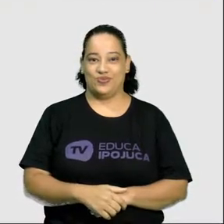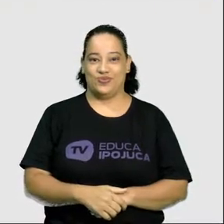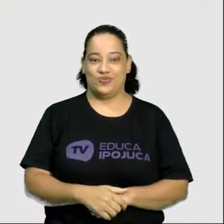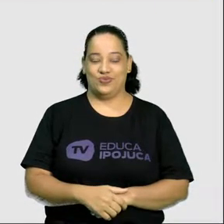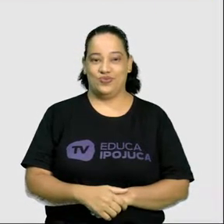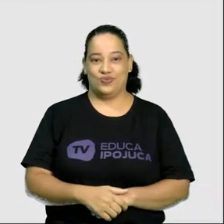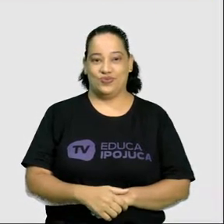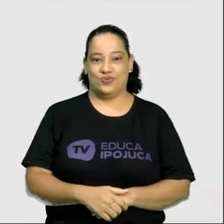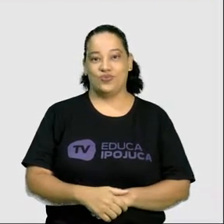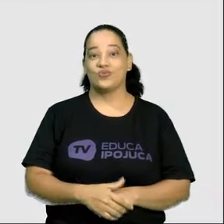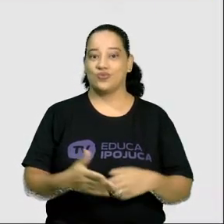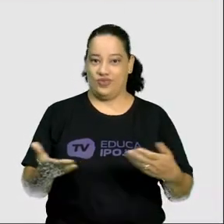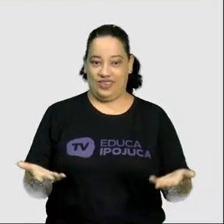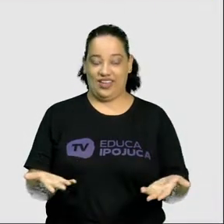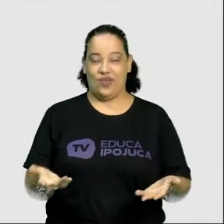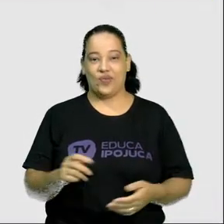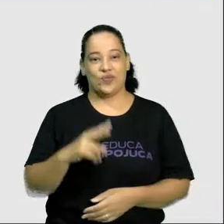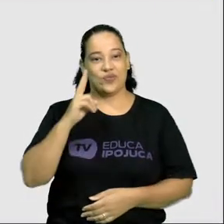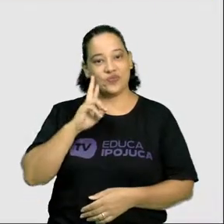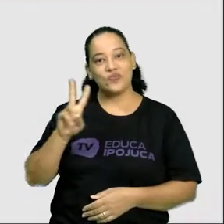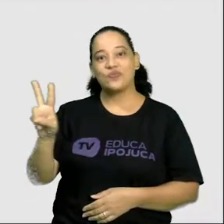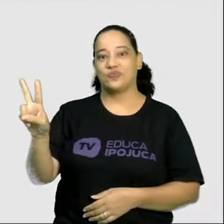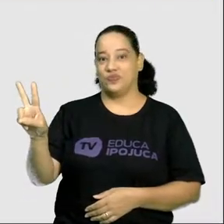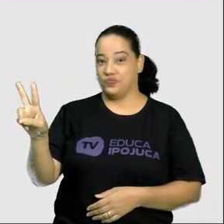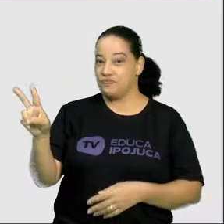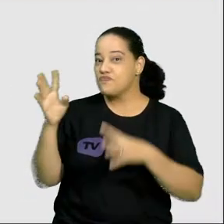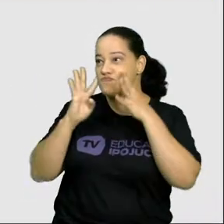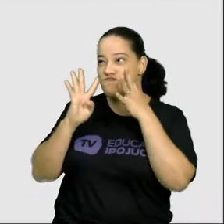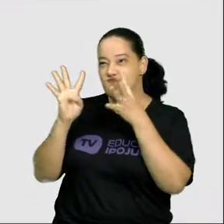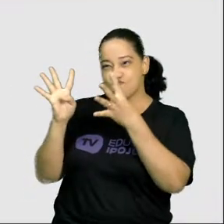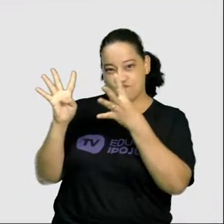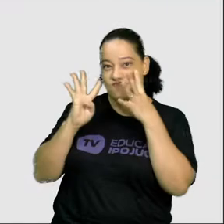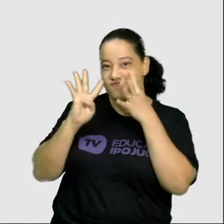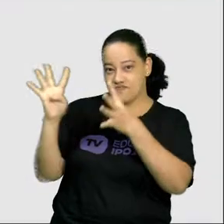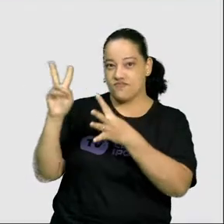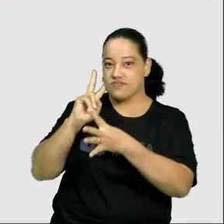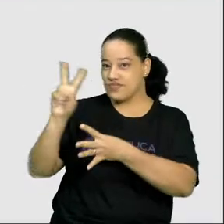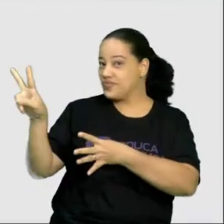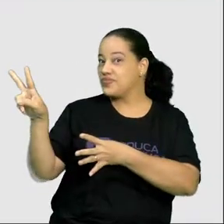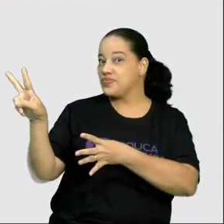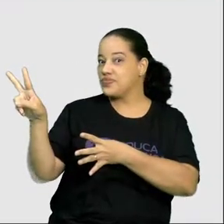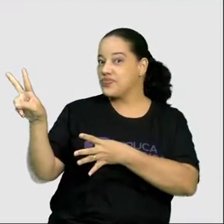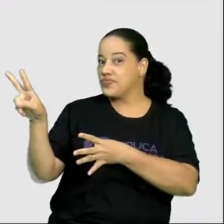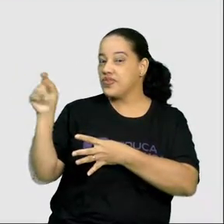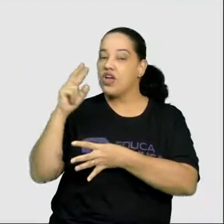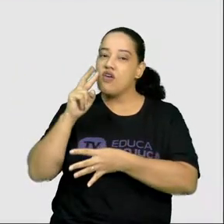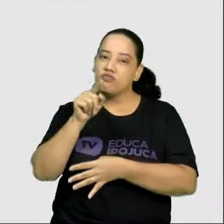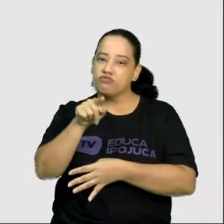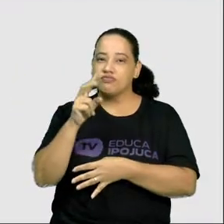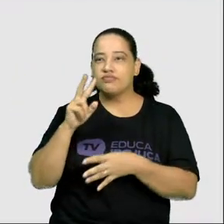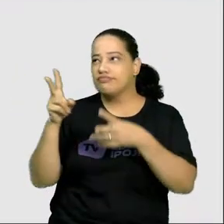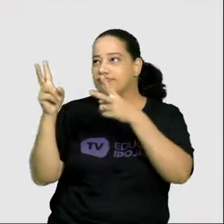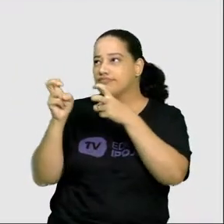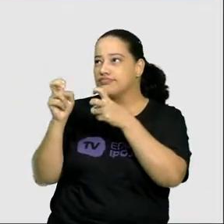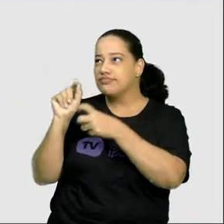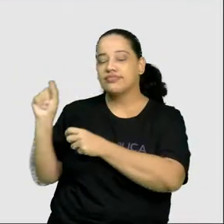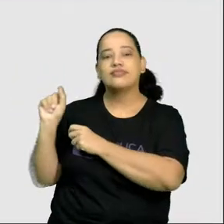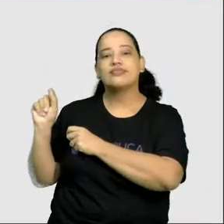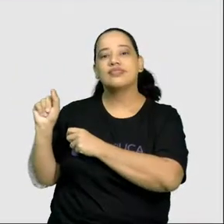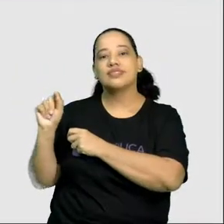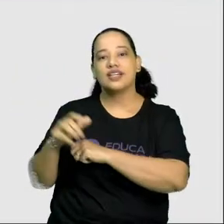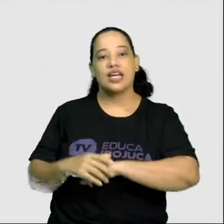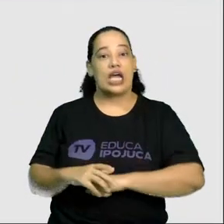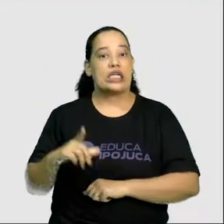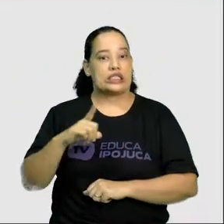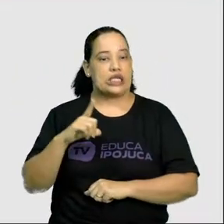Então, crianças, observem com bastante atenção esta imagem. O que é que vocês conseguem perceber? Nós